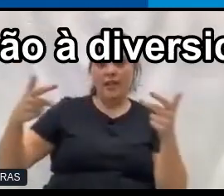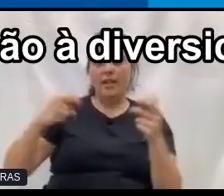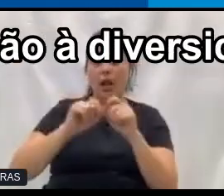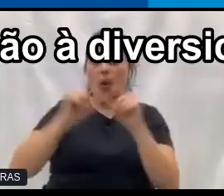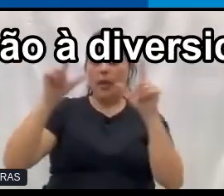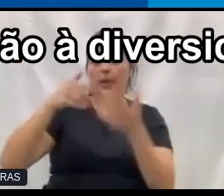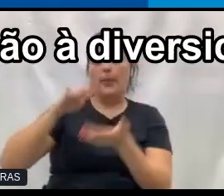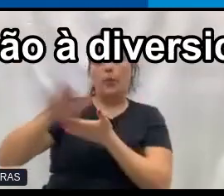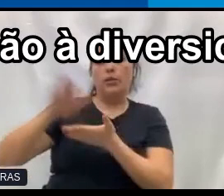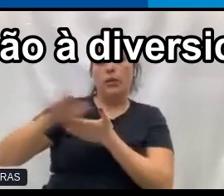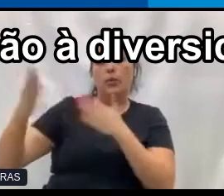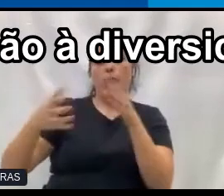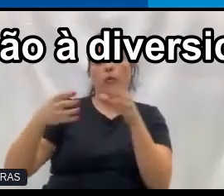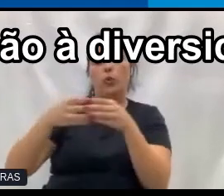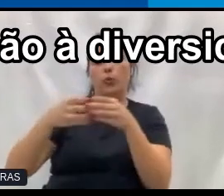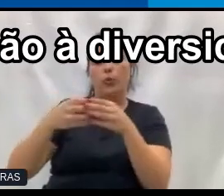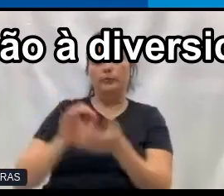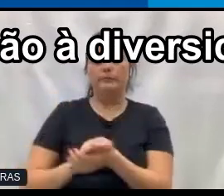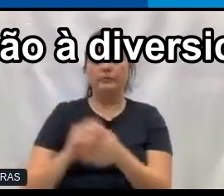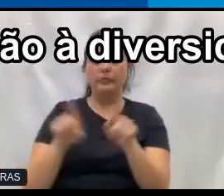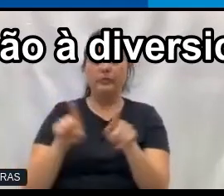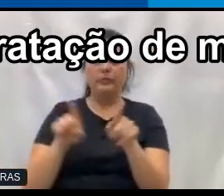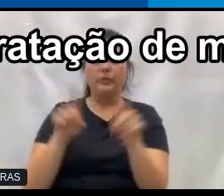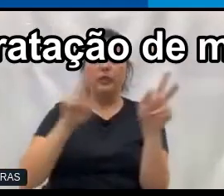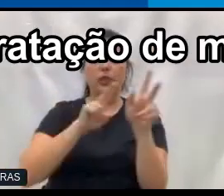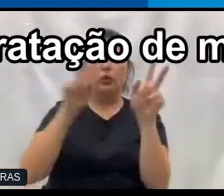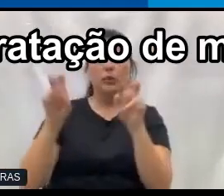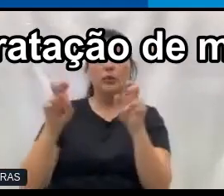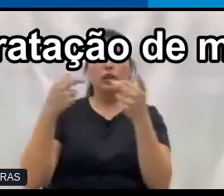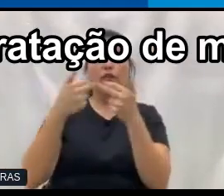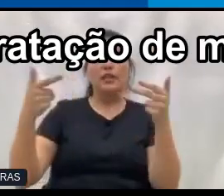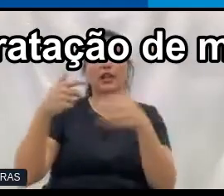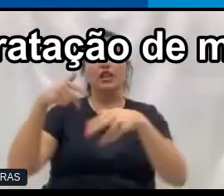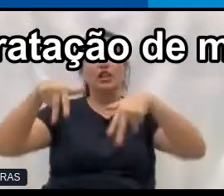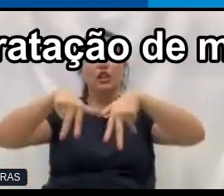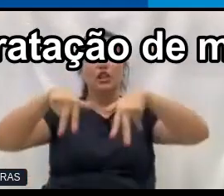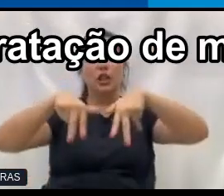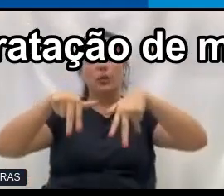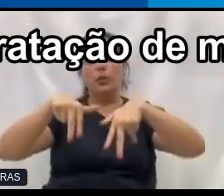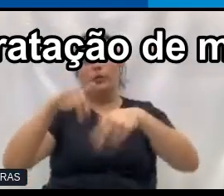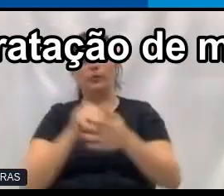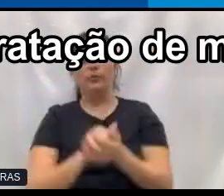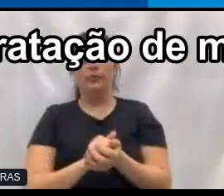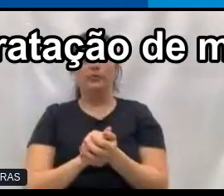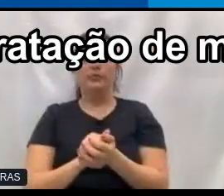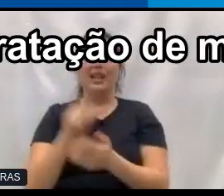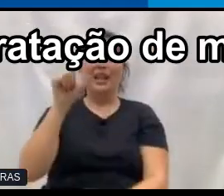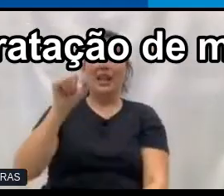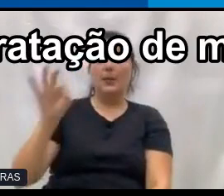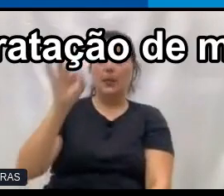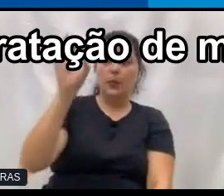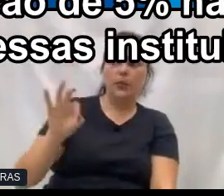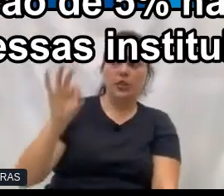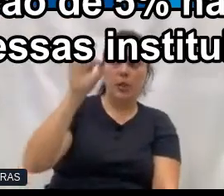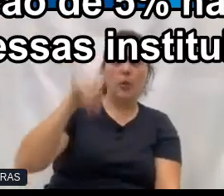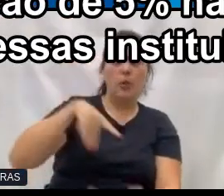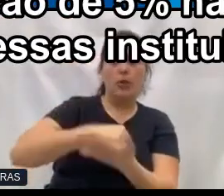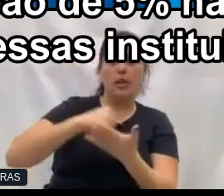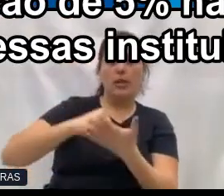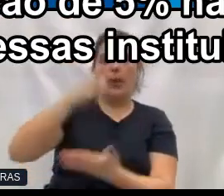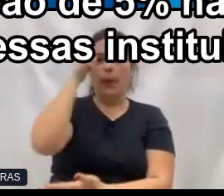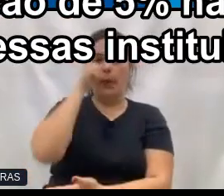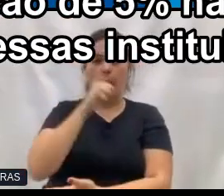A mesma coisa acontece em relação à diversidade de gênero. Se você eleva 10% na contratação de mulheres,